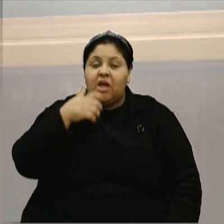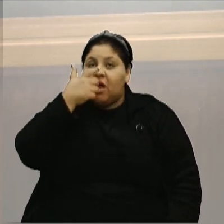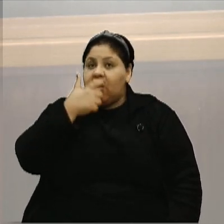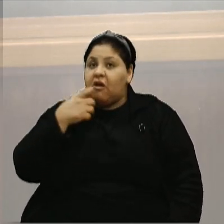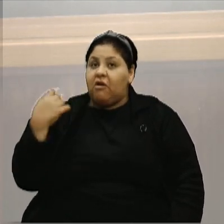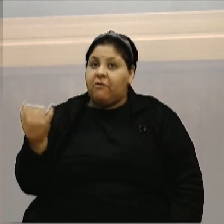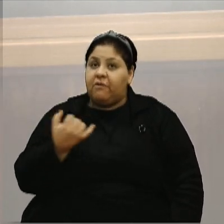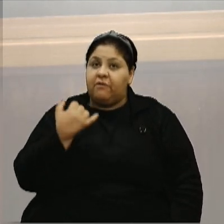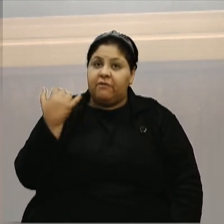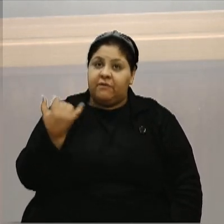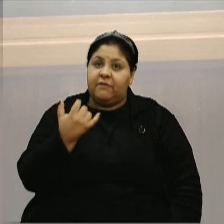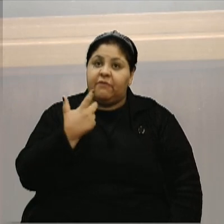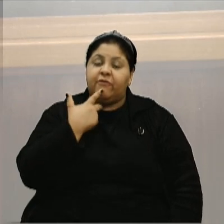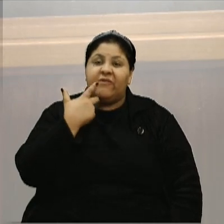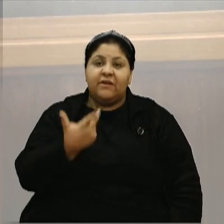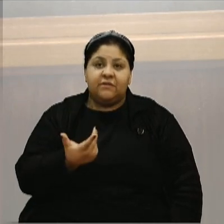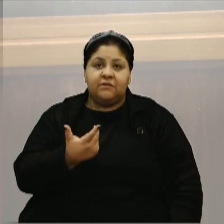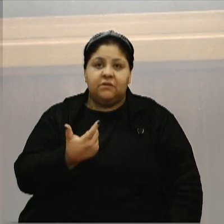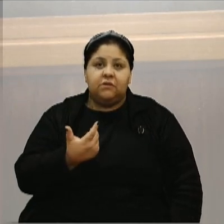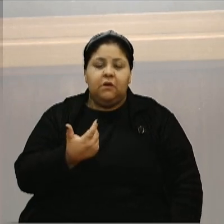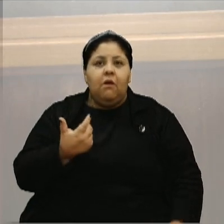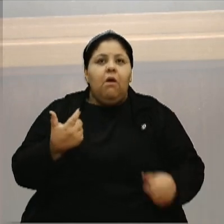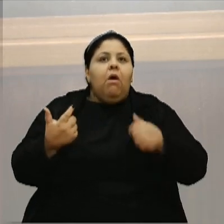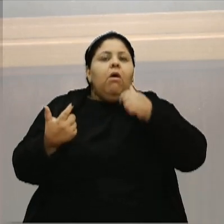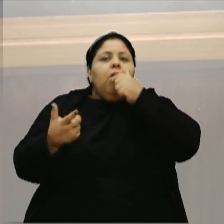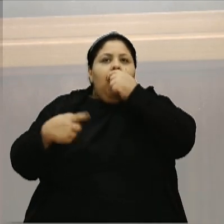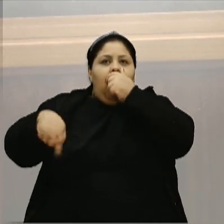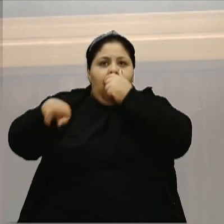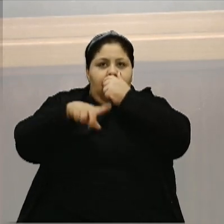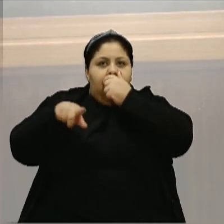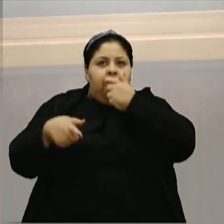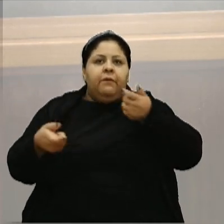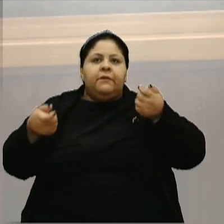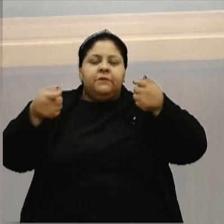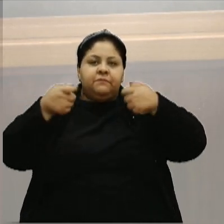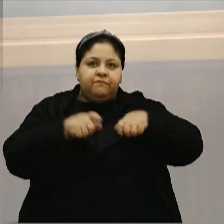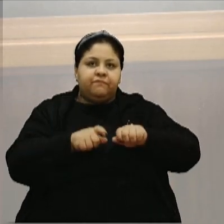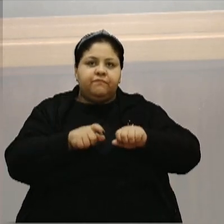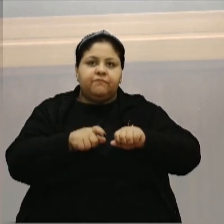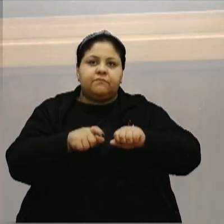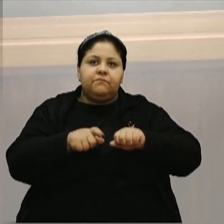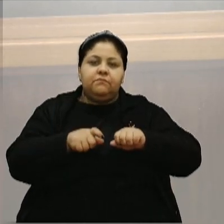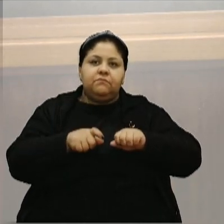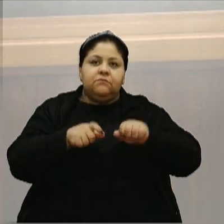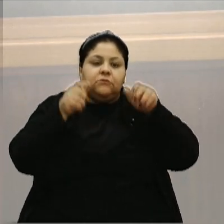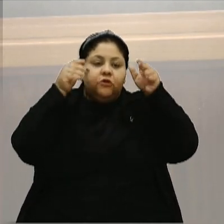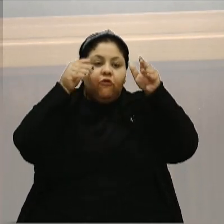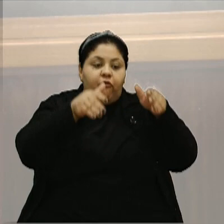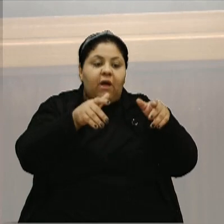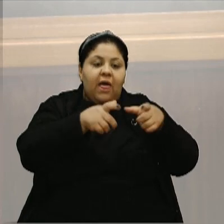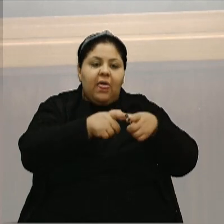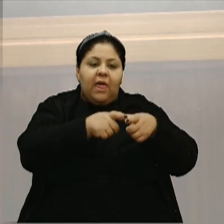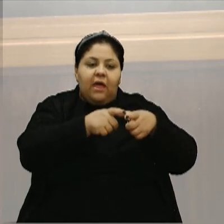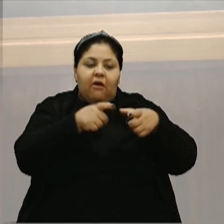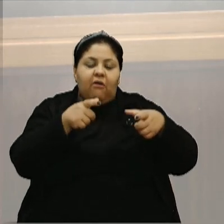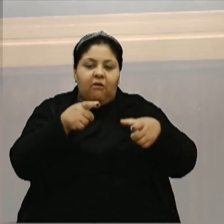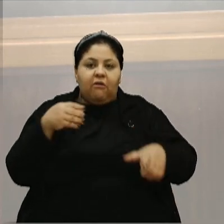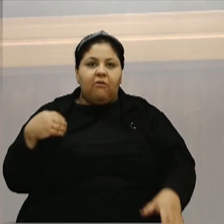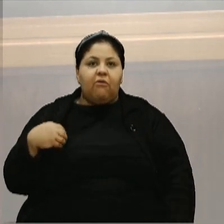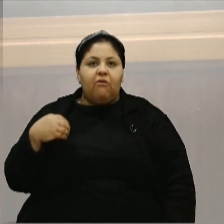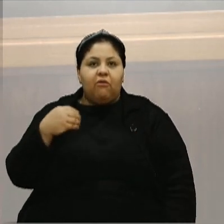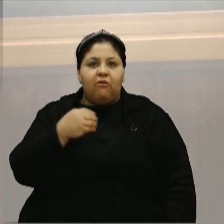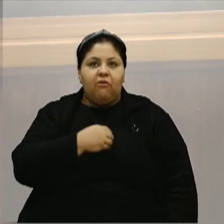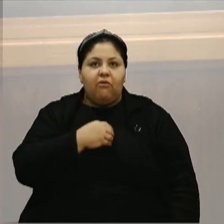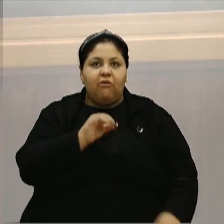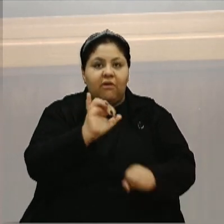importante reforçar que a gente precisa lutar pela ampliação dos médicos de